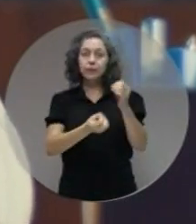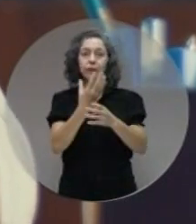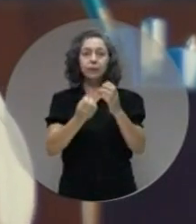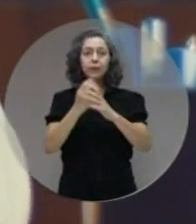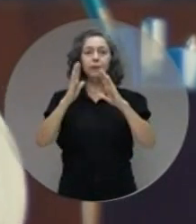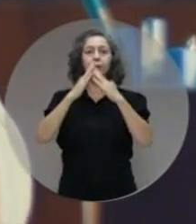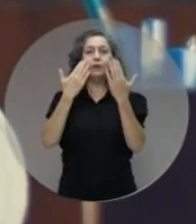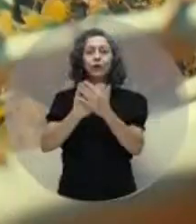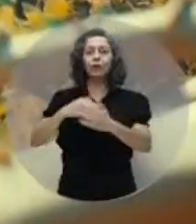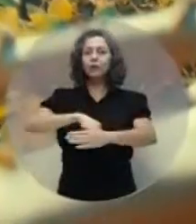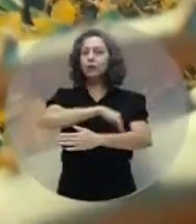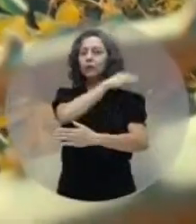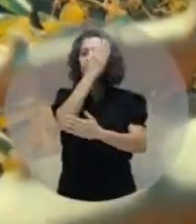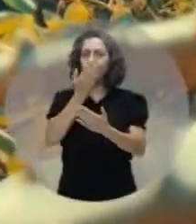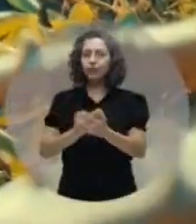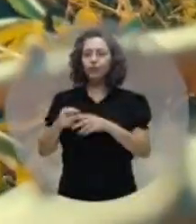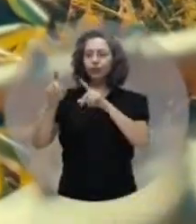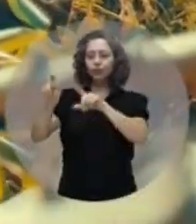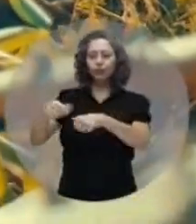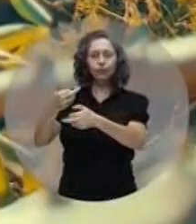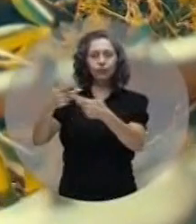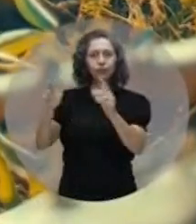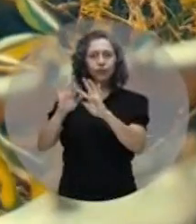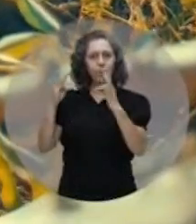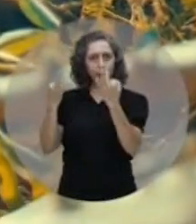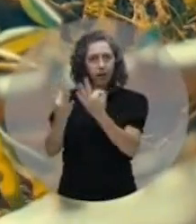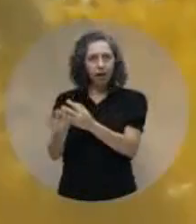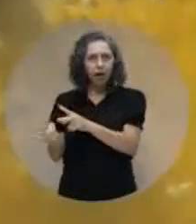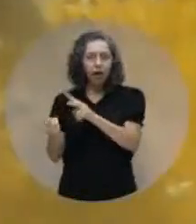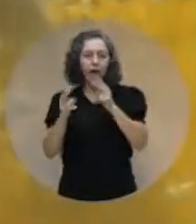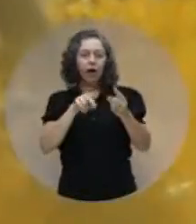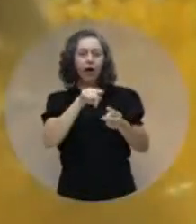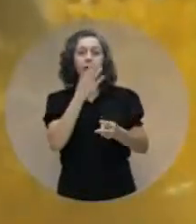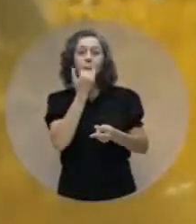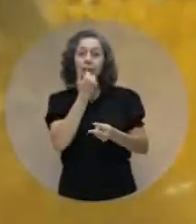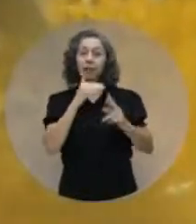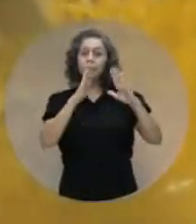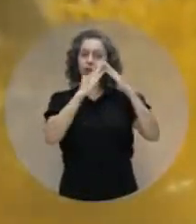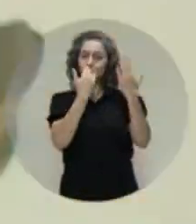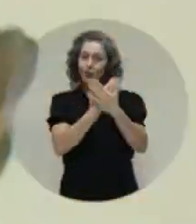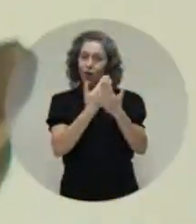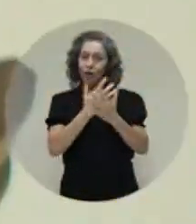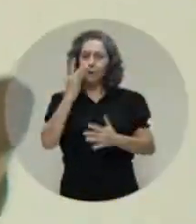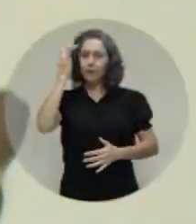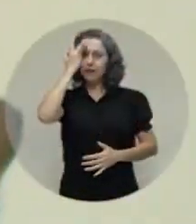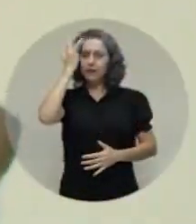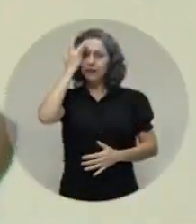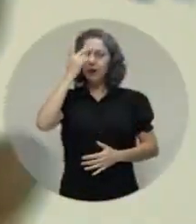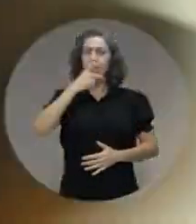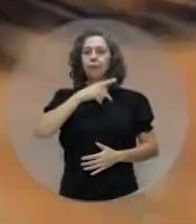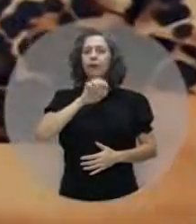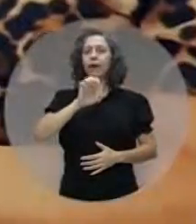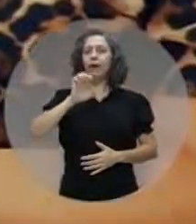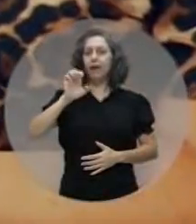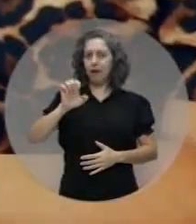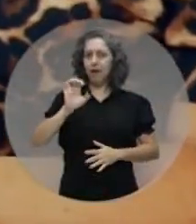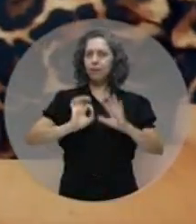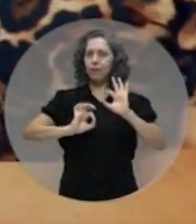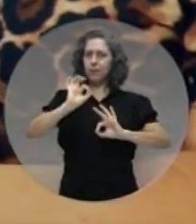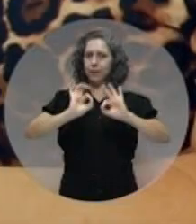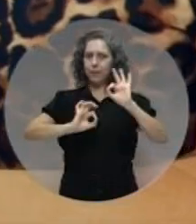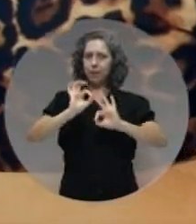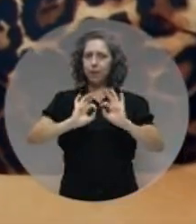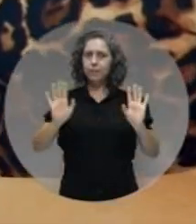de tempo integral. Vamos integrar produtos da agricultura familiar na alimentação escolar. Modernizar o plano